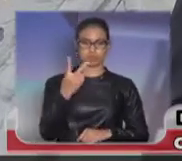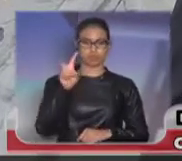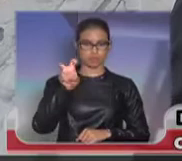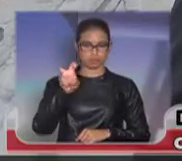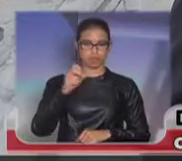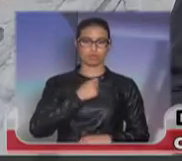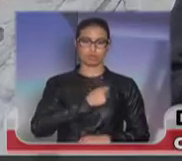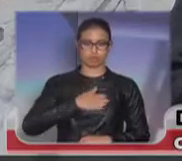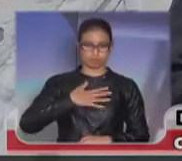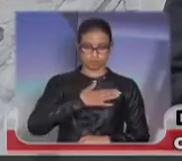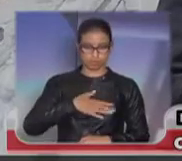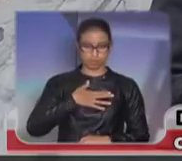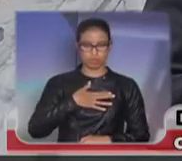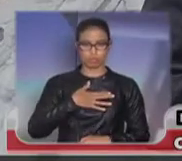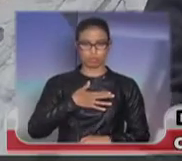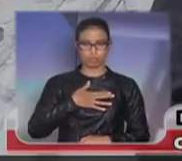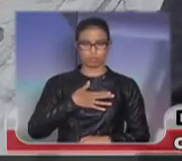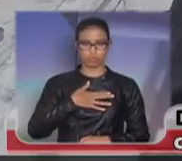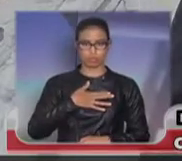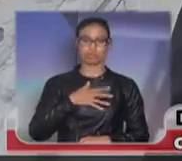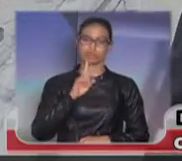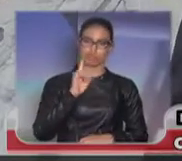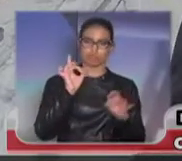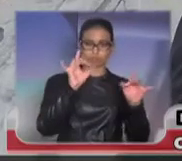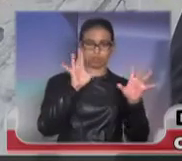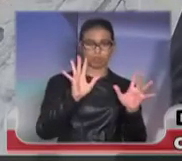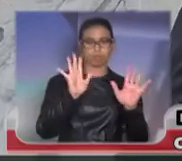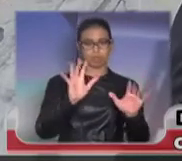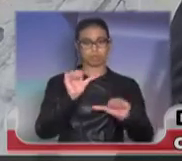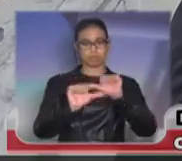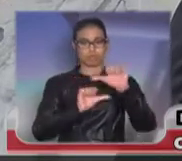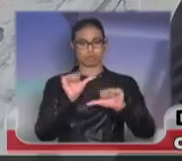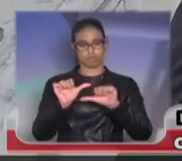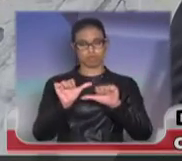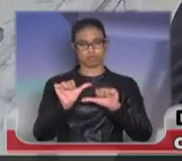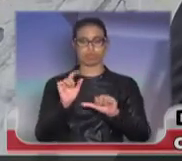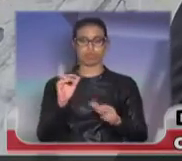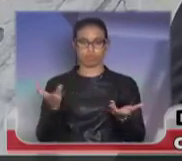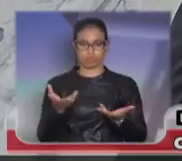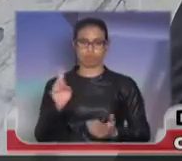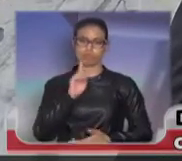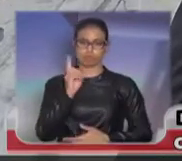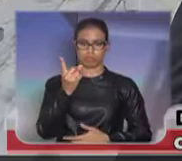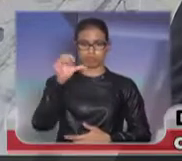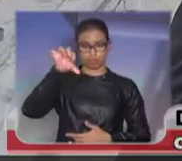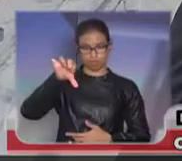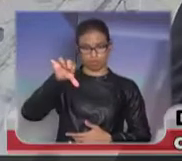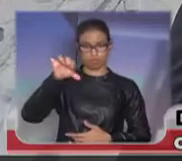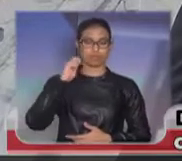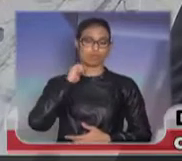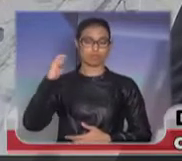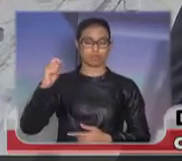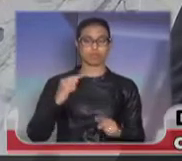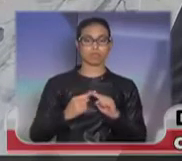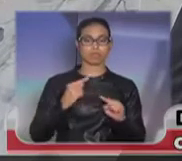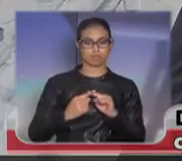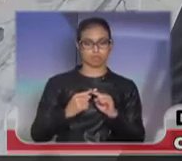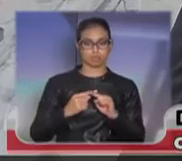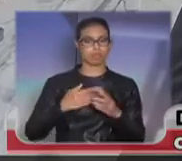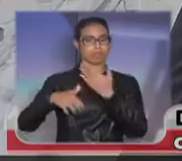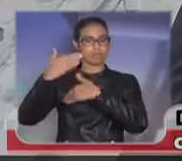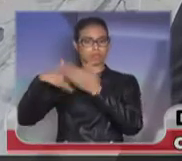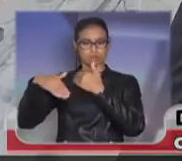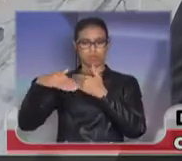Mas essa data passou por dia 19 de abril, pelo seguinte, ainda durante o período colonial na